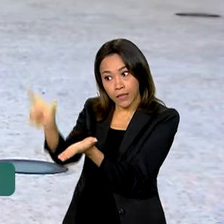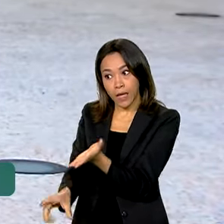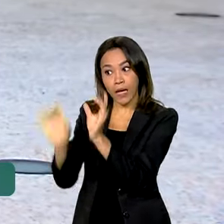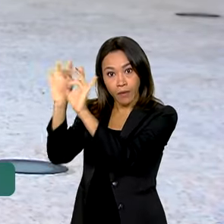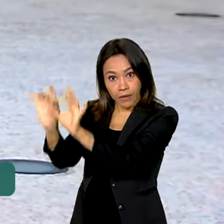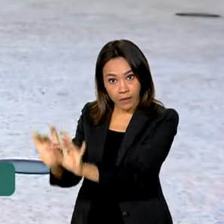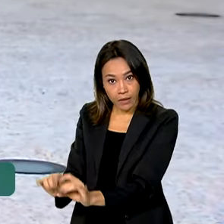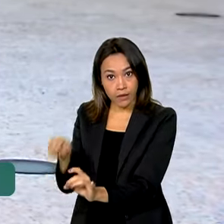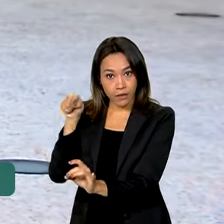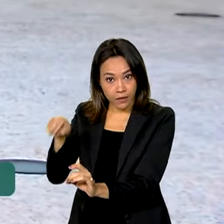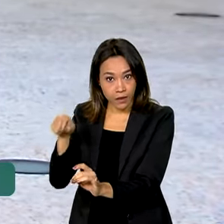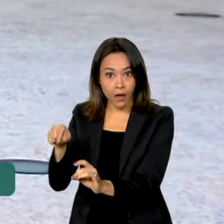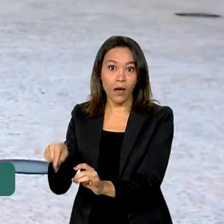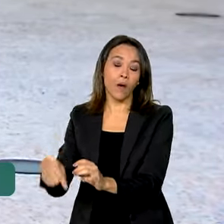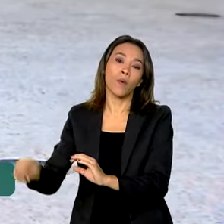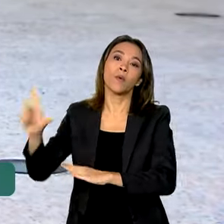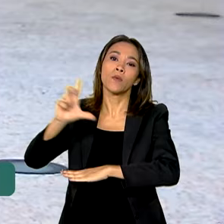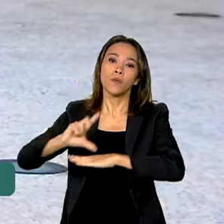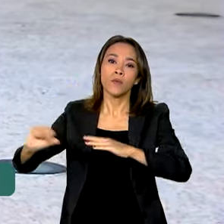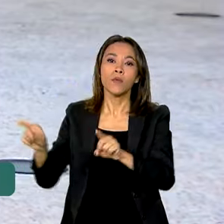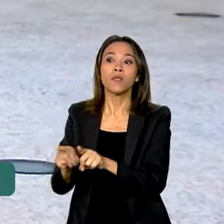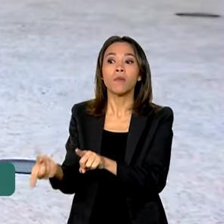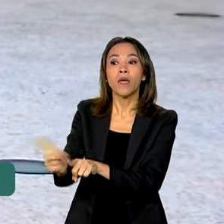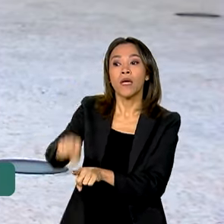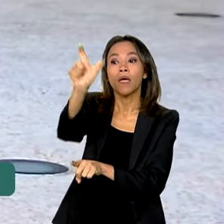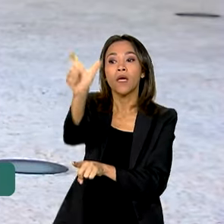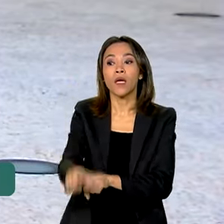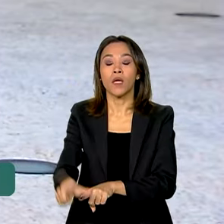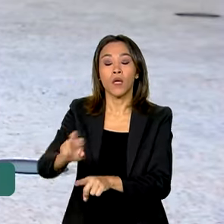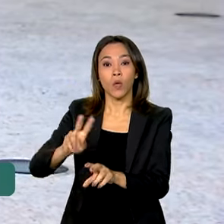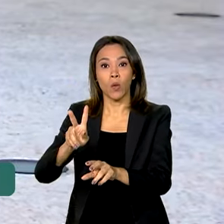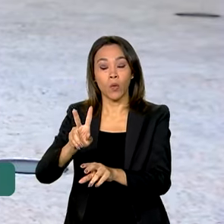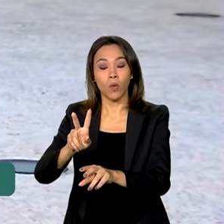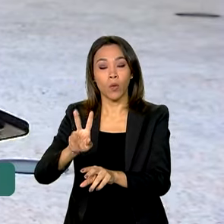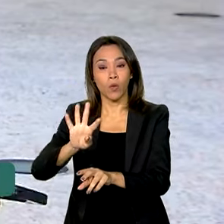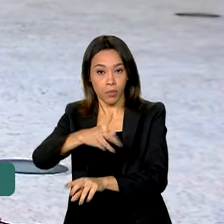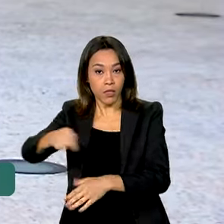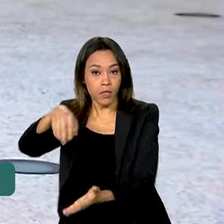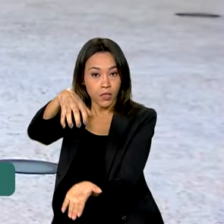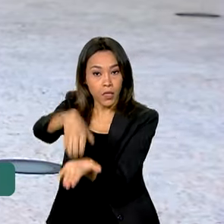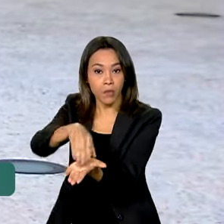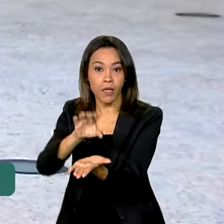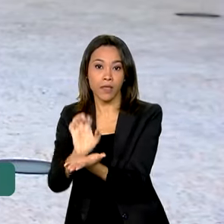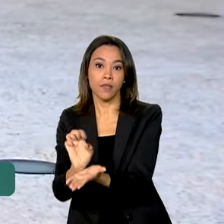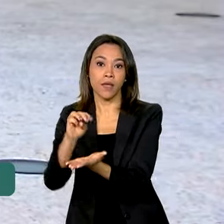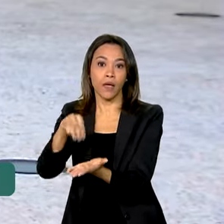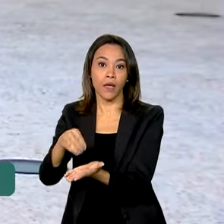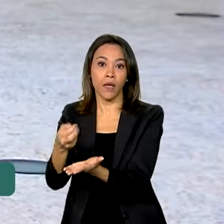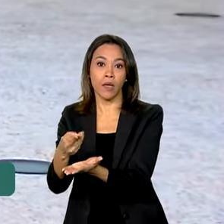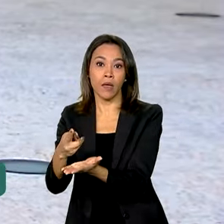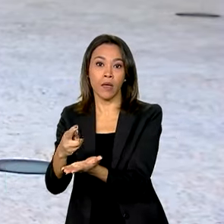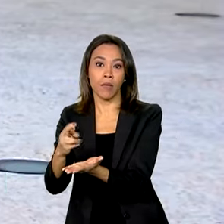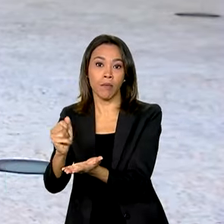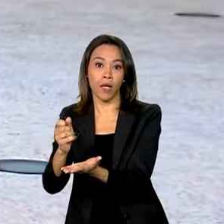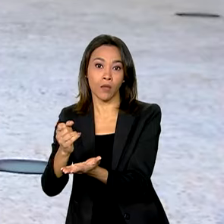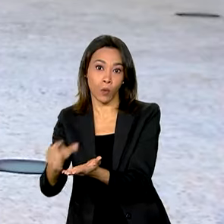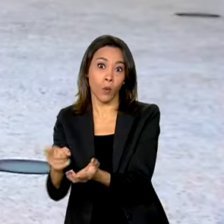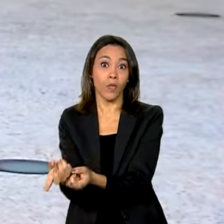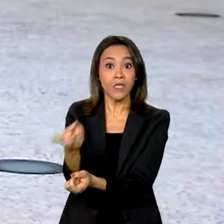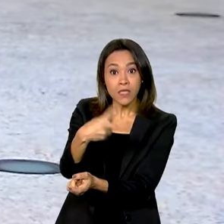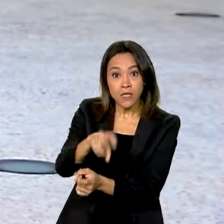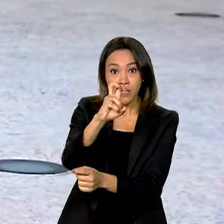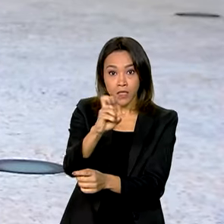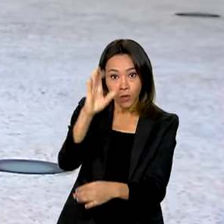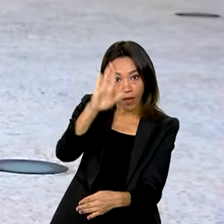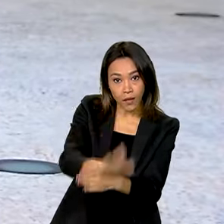o Elton César Lima, e também com o presidente da Embratur, Marcelo Freixo. E no fim do dia, às cinco da tarde, ele participa da reunião